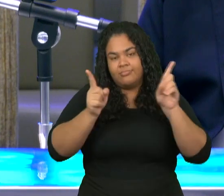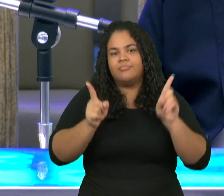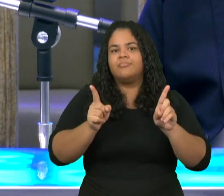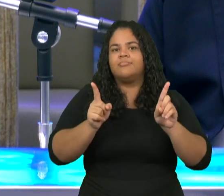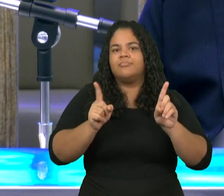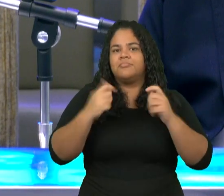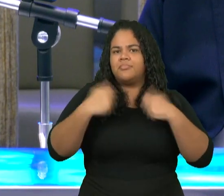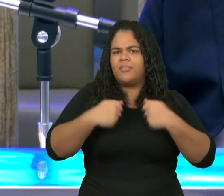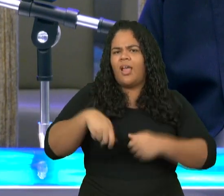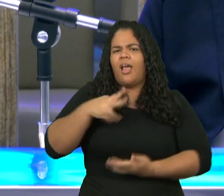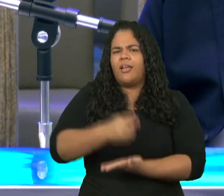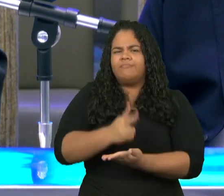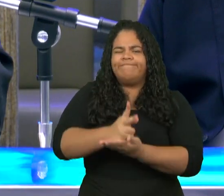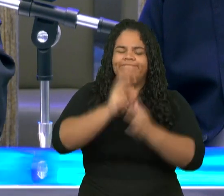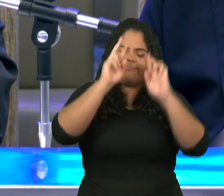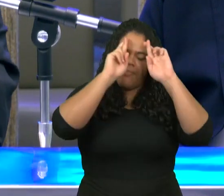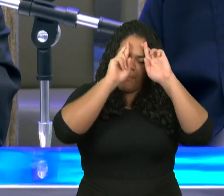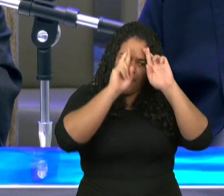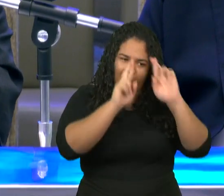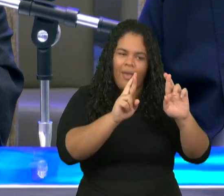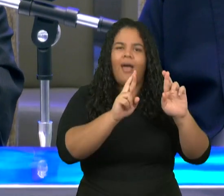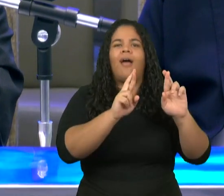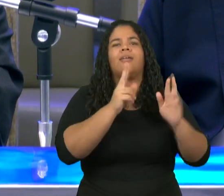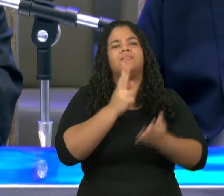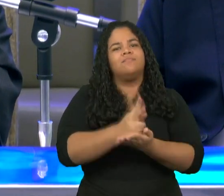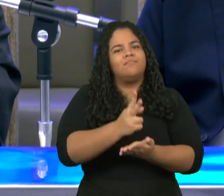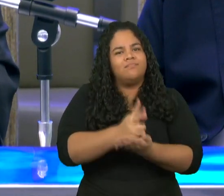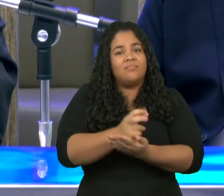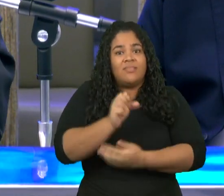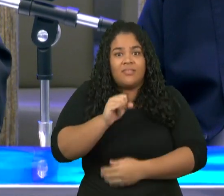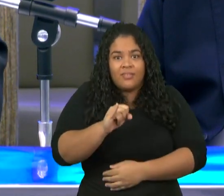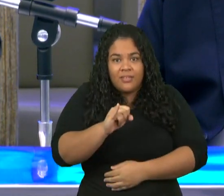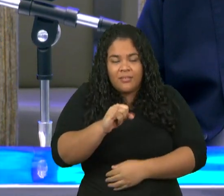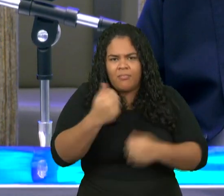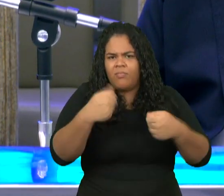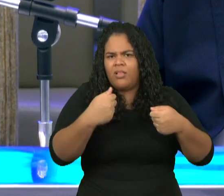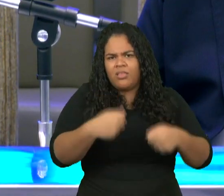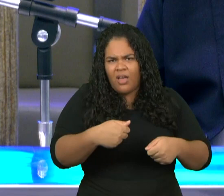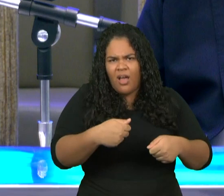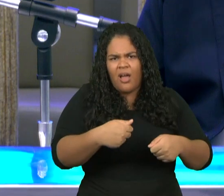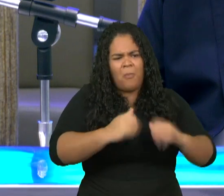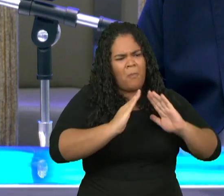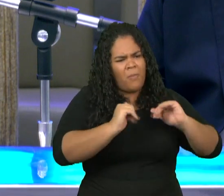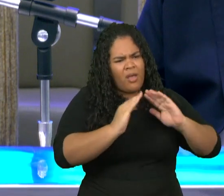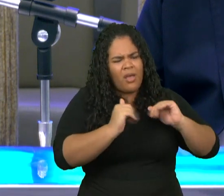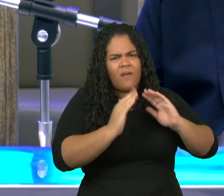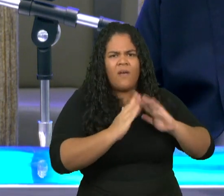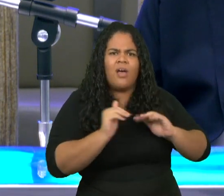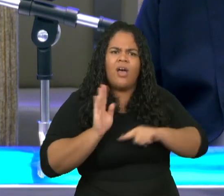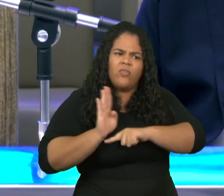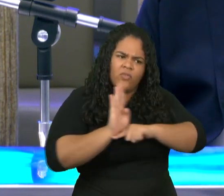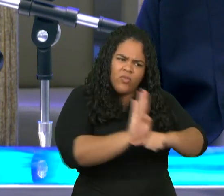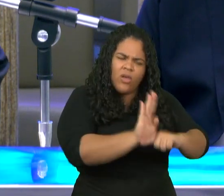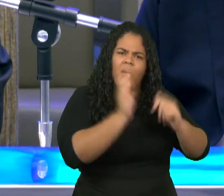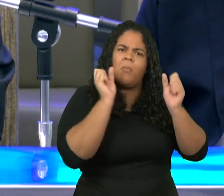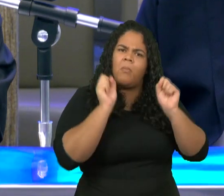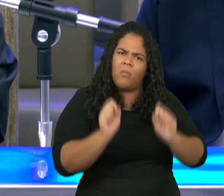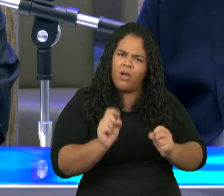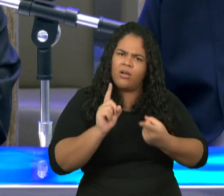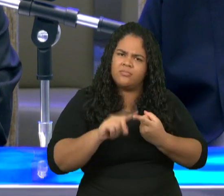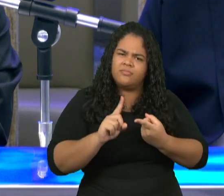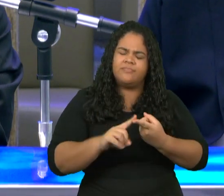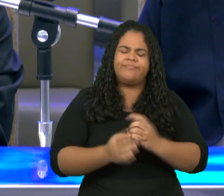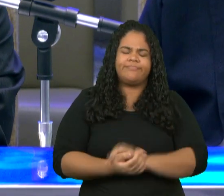pessoas considere e se a pessoa precisar de uma ajuda ajudá-lo também amém meus irmãos mas